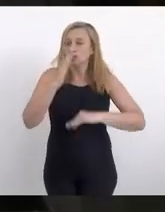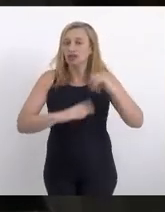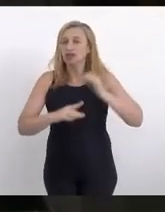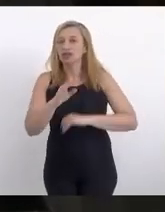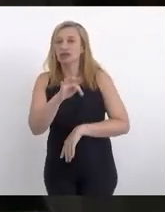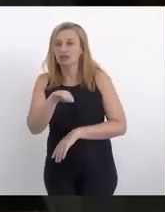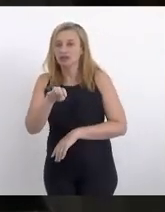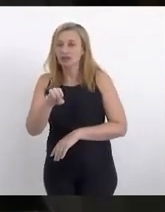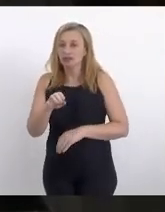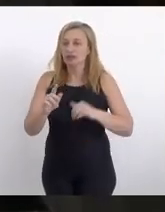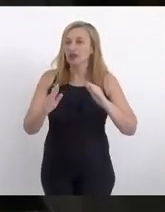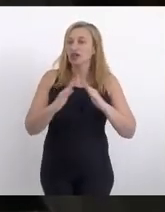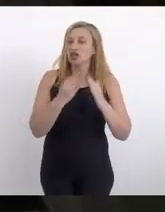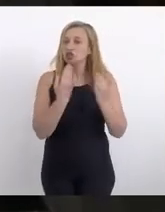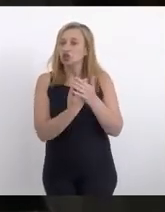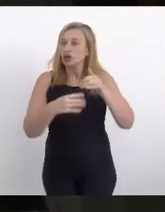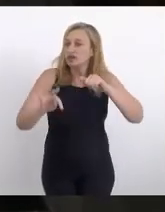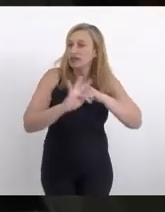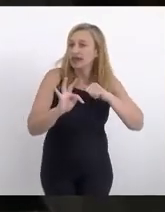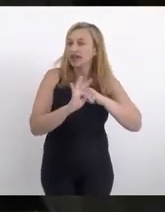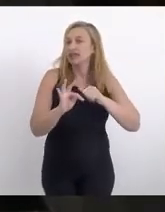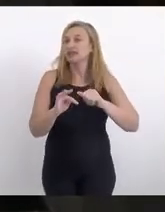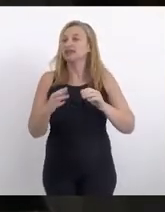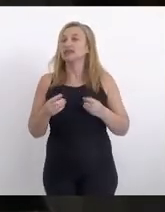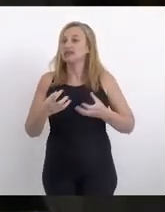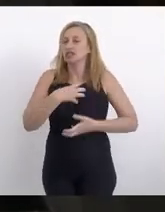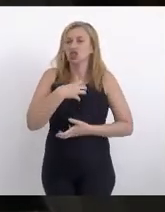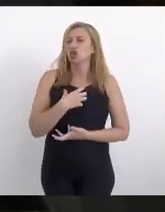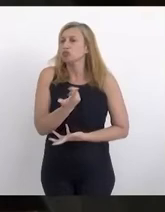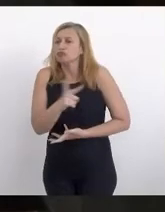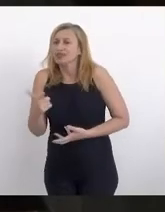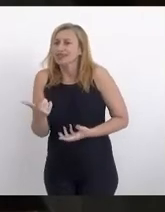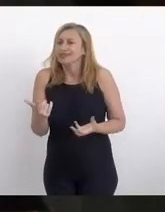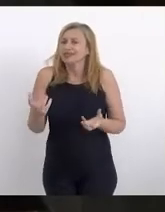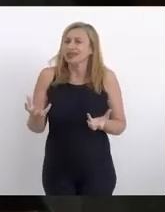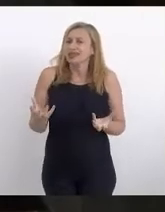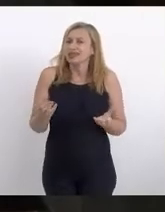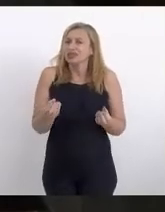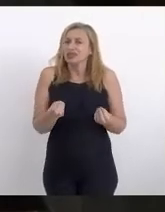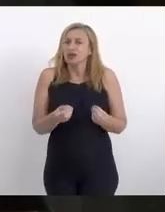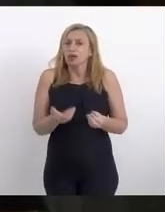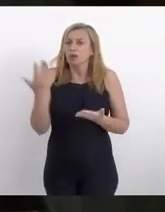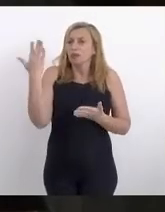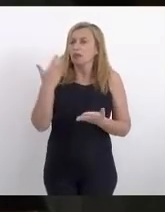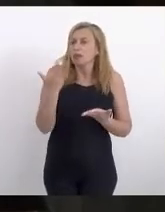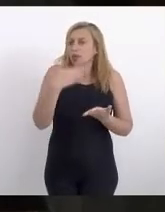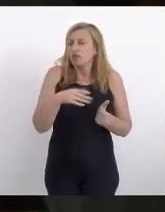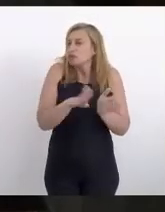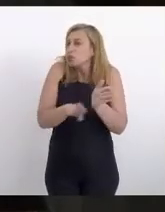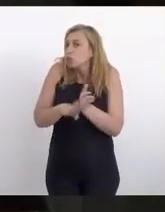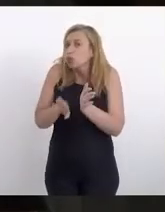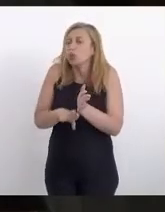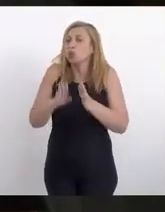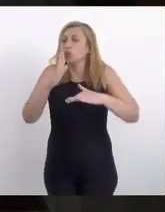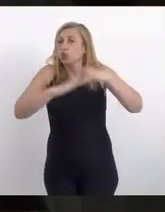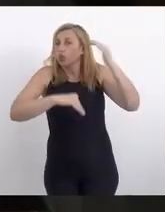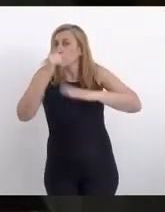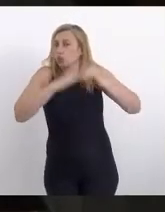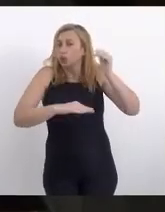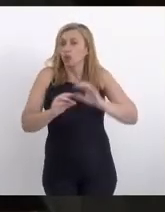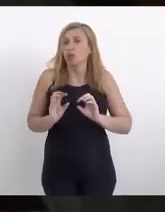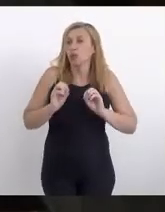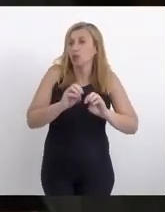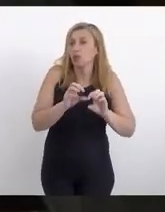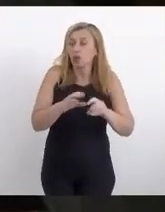objeto também de uma medida nesse sentido, e não há necessidade de comprovação de despesas, como se exige dos profissionais de educação vinculados à